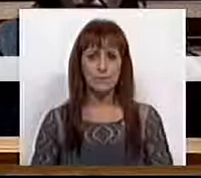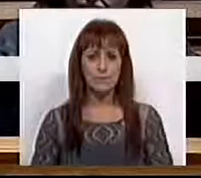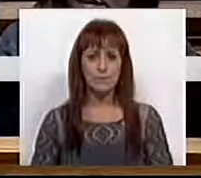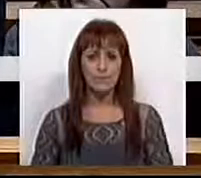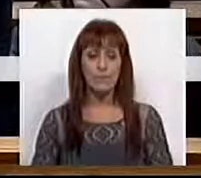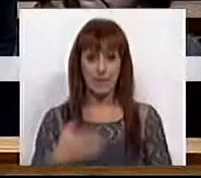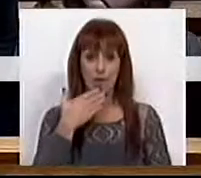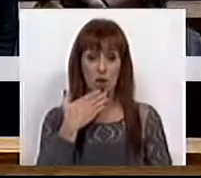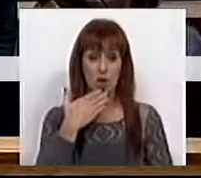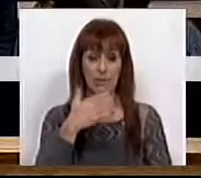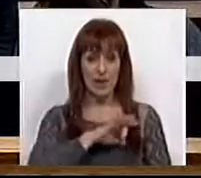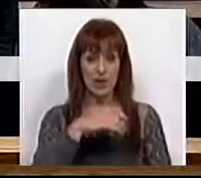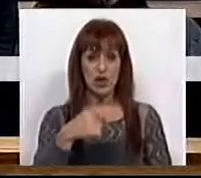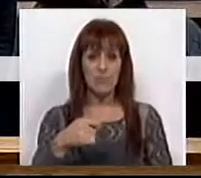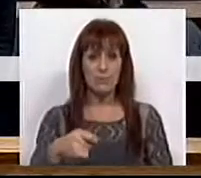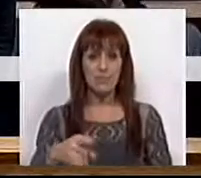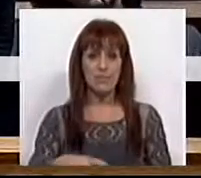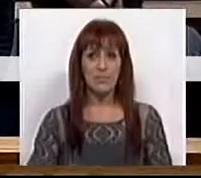Muito obrigada Sr.